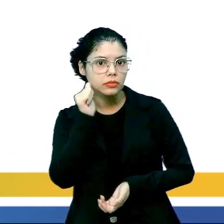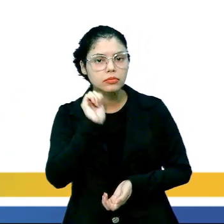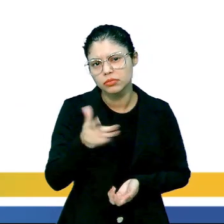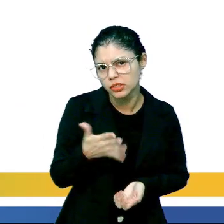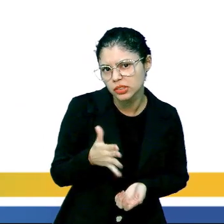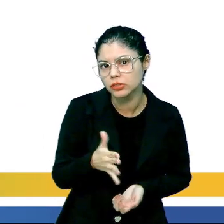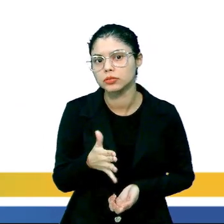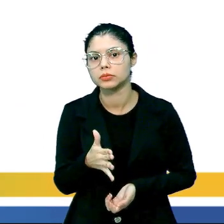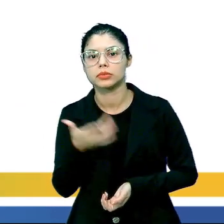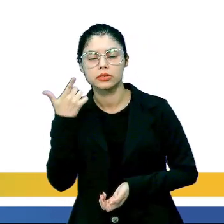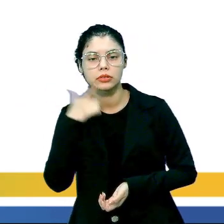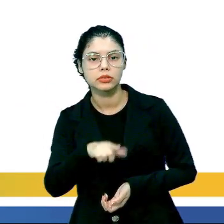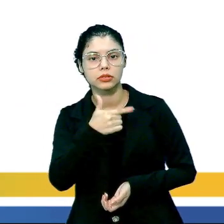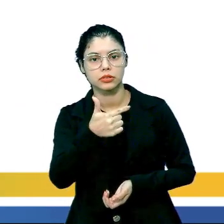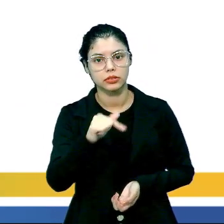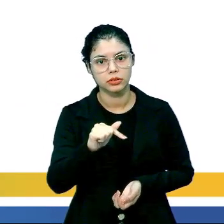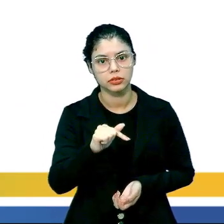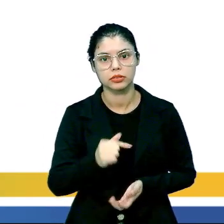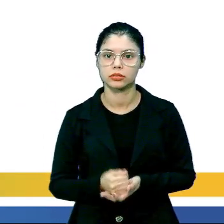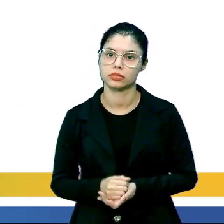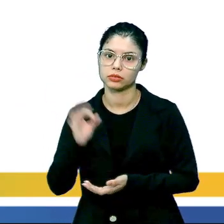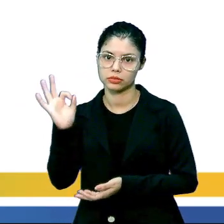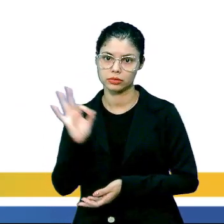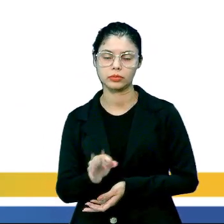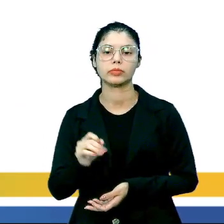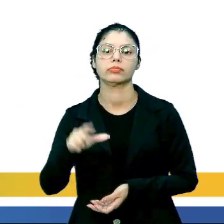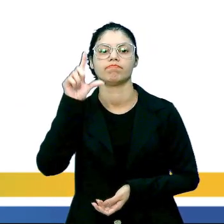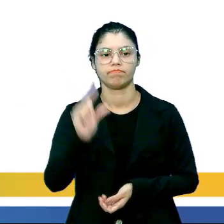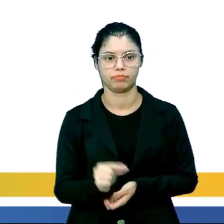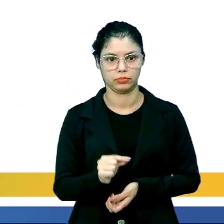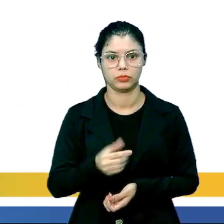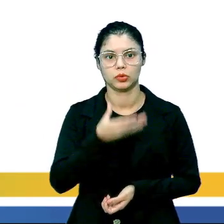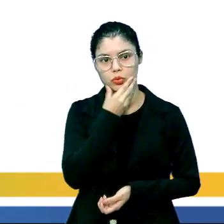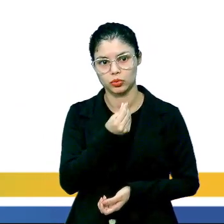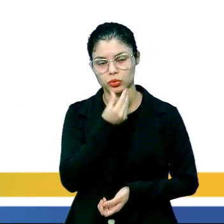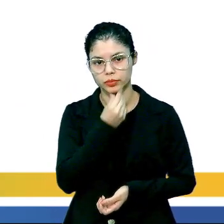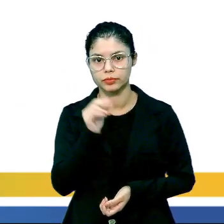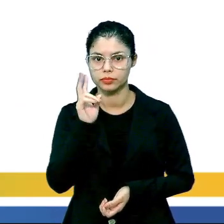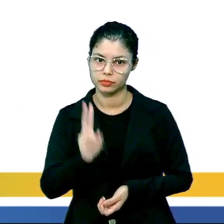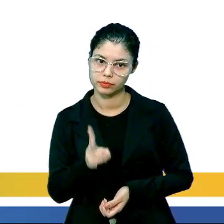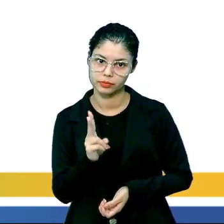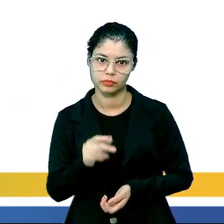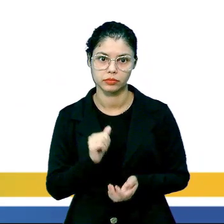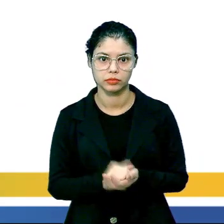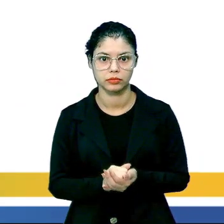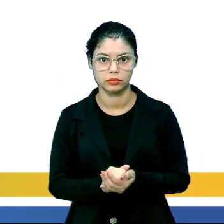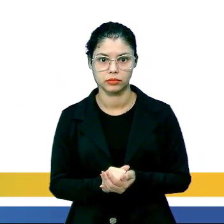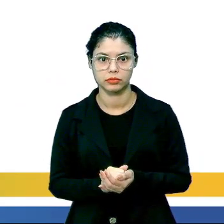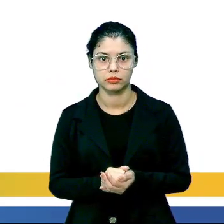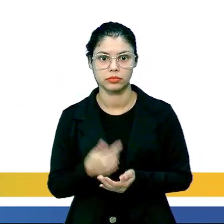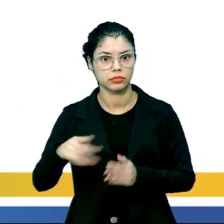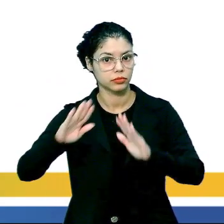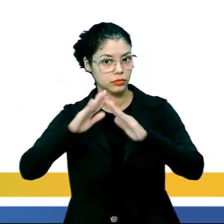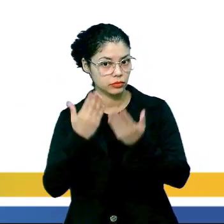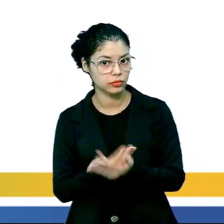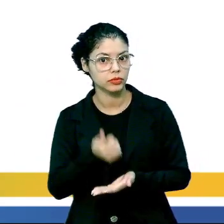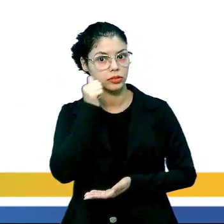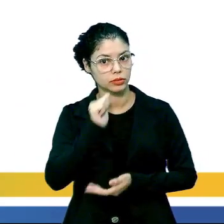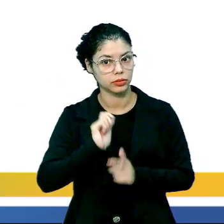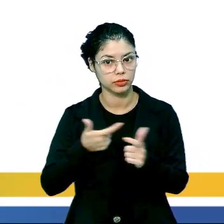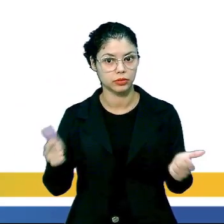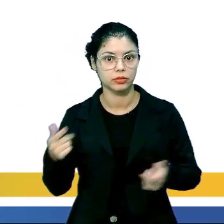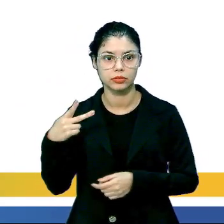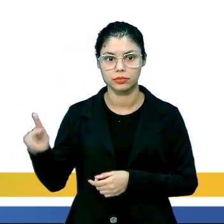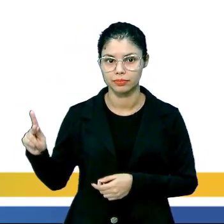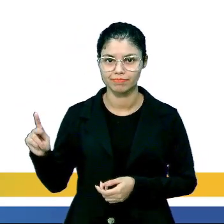ganham em média 27% menos que os homens, sendo que o nível de escolaridade das mulheres